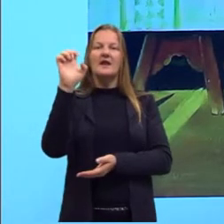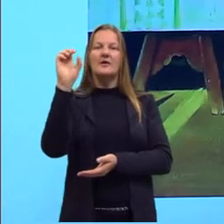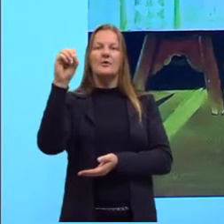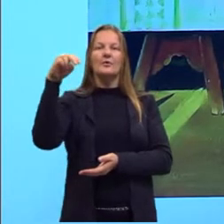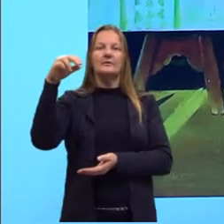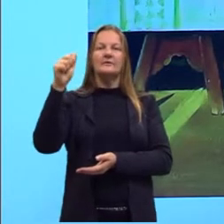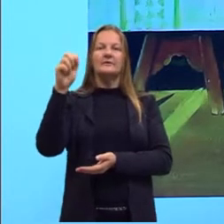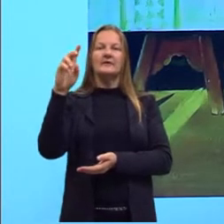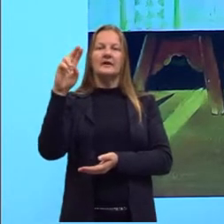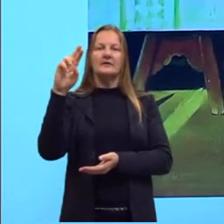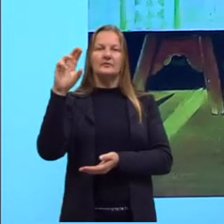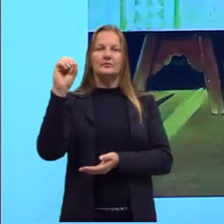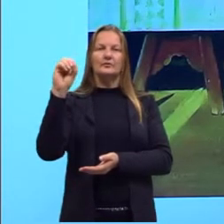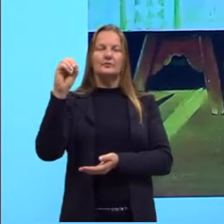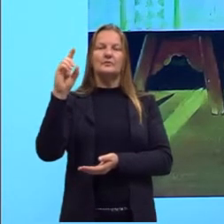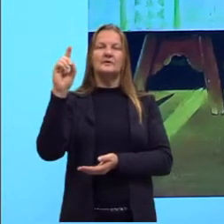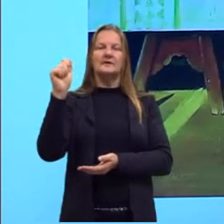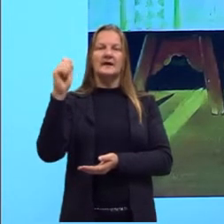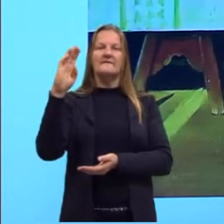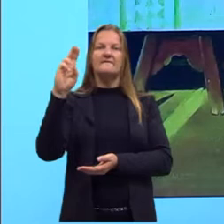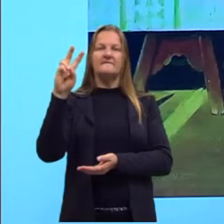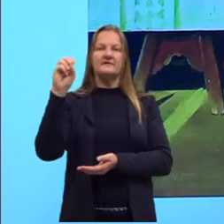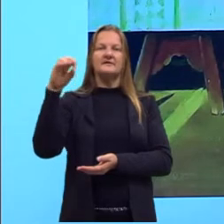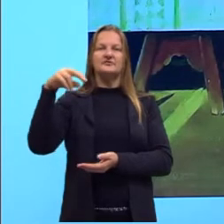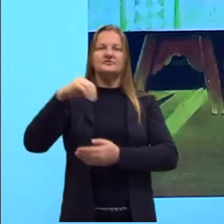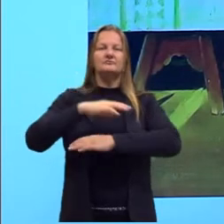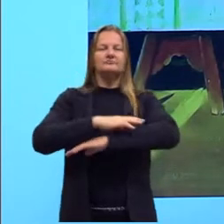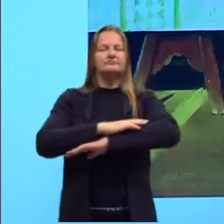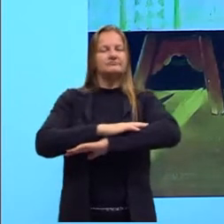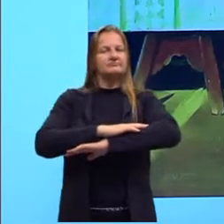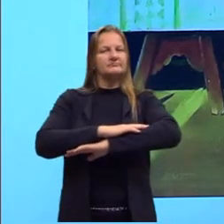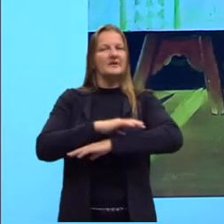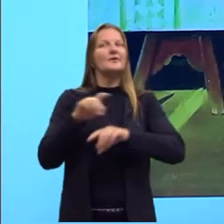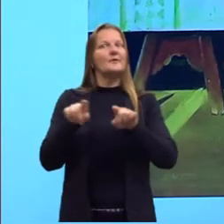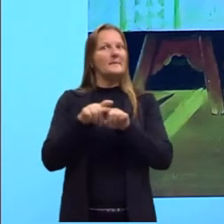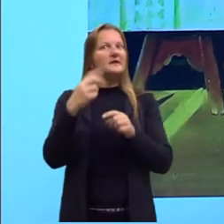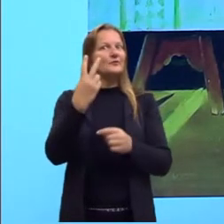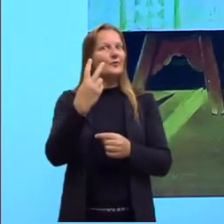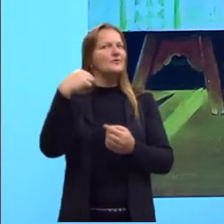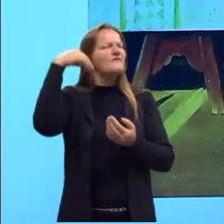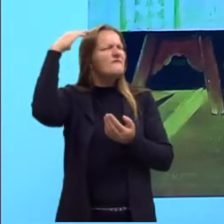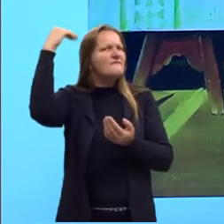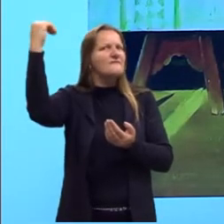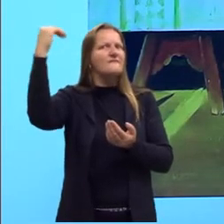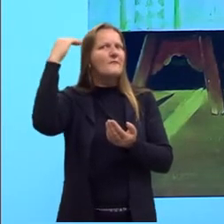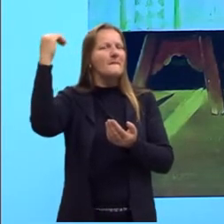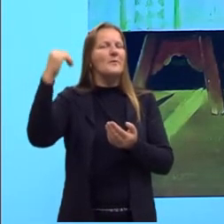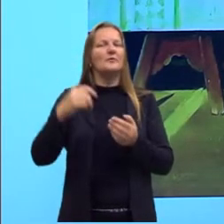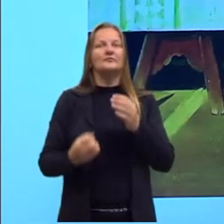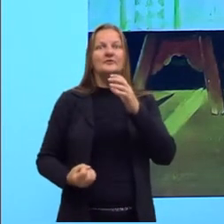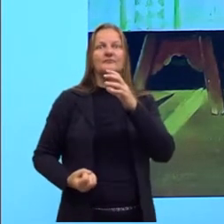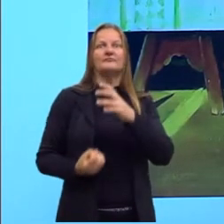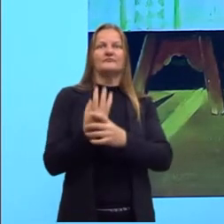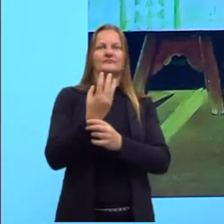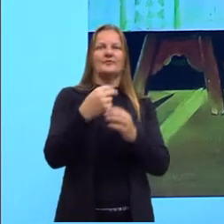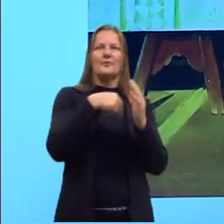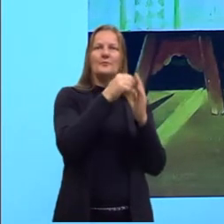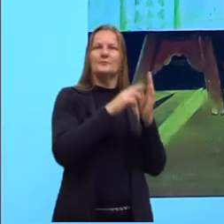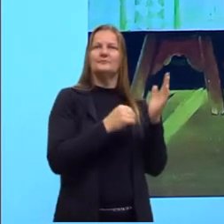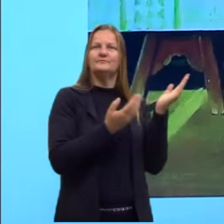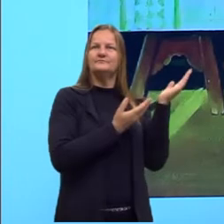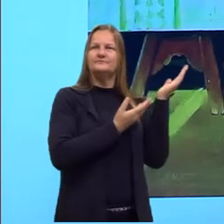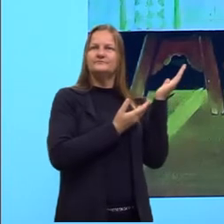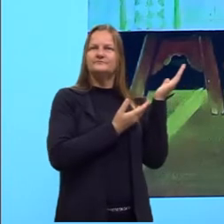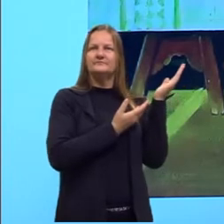como a Mona Lisa, é um dos quadros mais famosos desse autor. Olhem aqui.